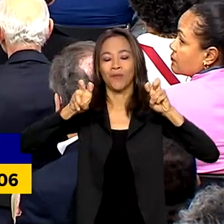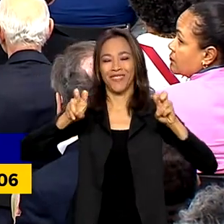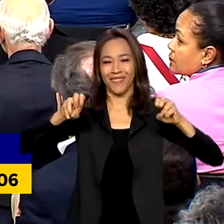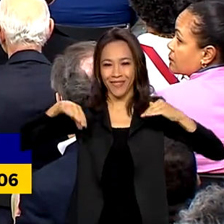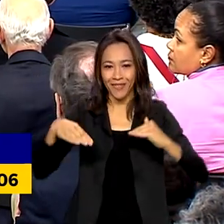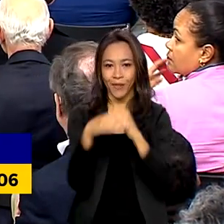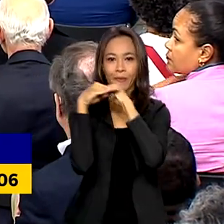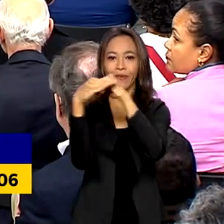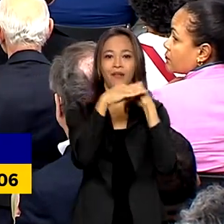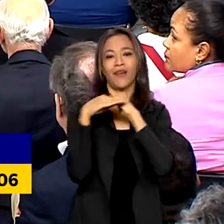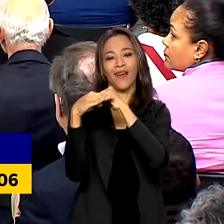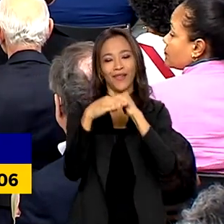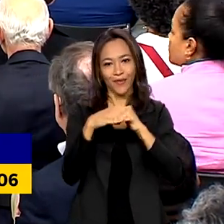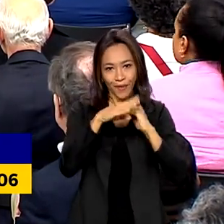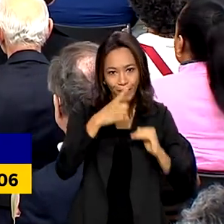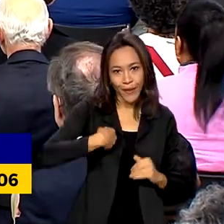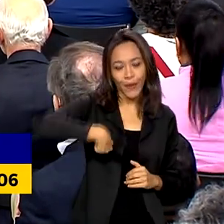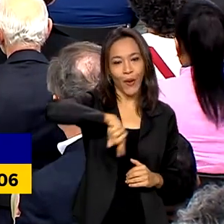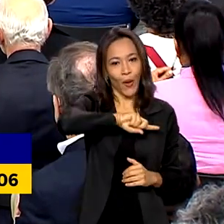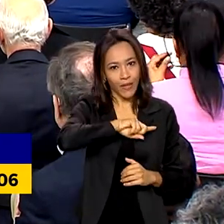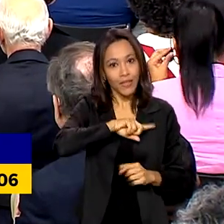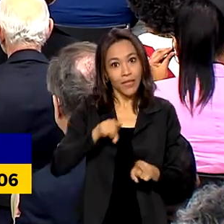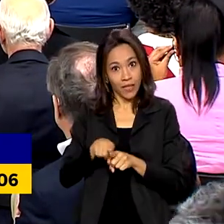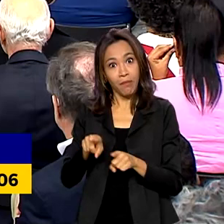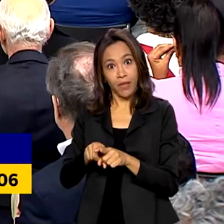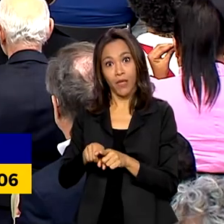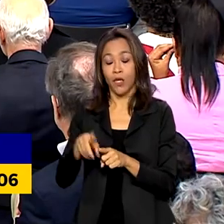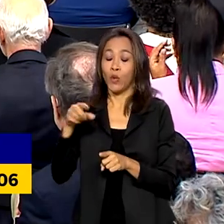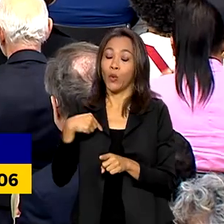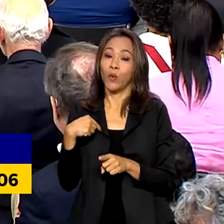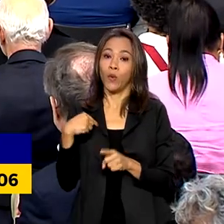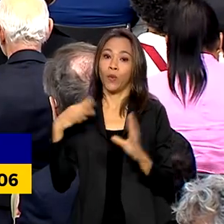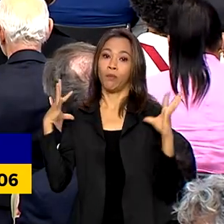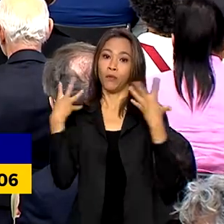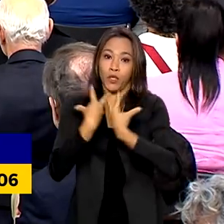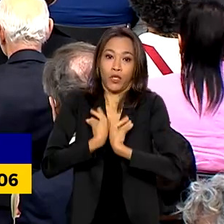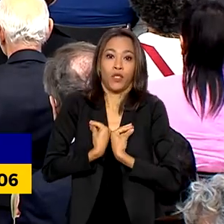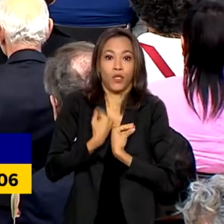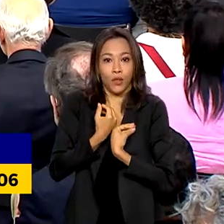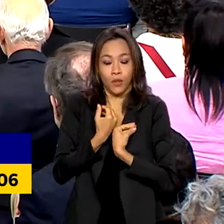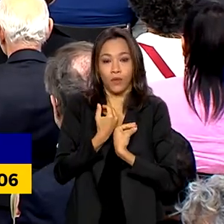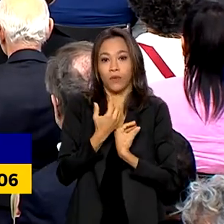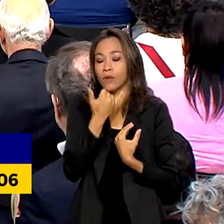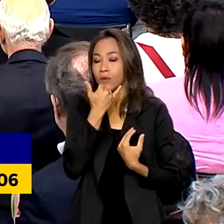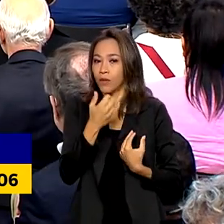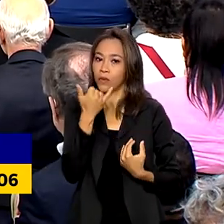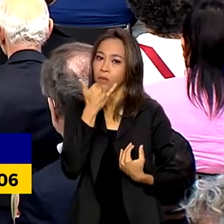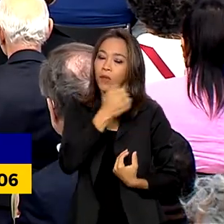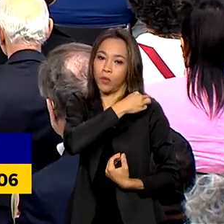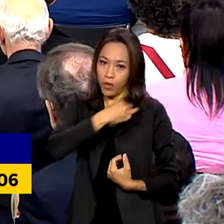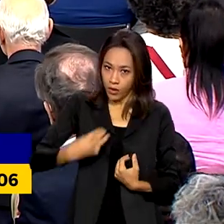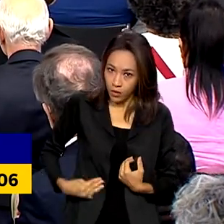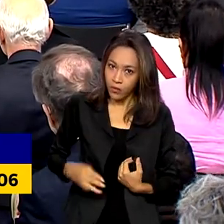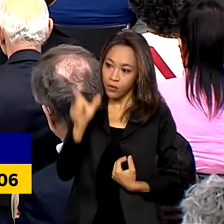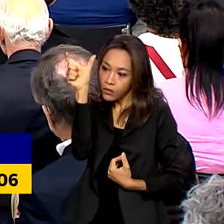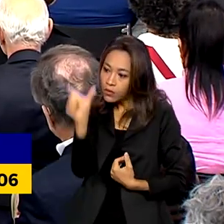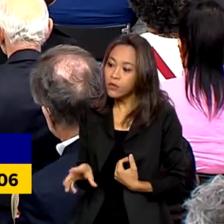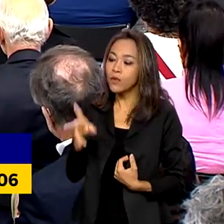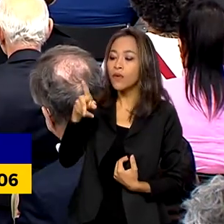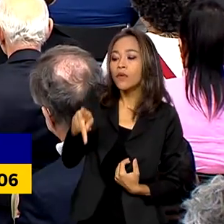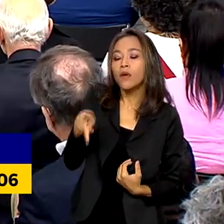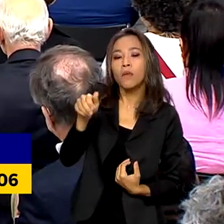nós, para o ministro Alexandre Padilha, e para mim que tenho tido a honra de secretariar o Conselho, é de que o Conselho seja